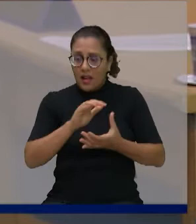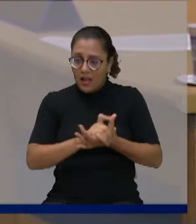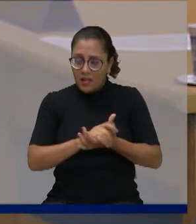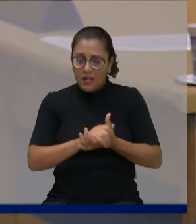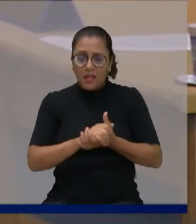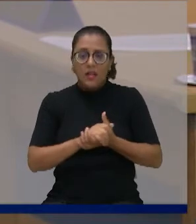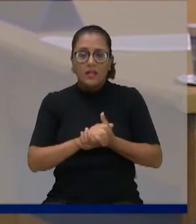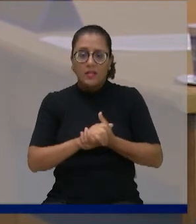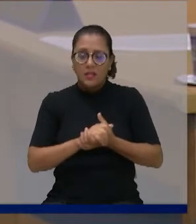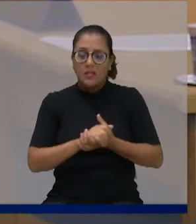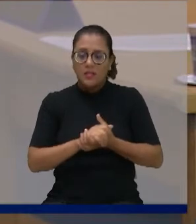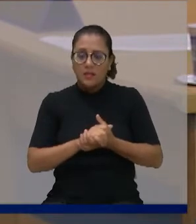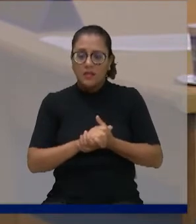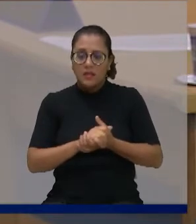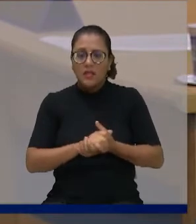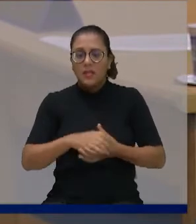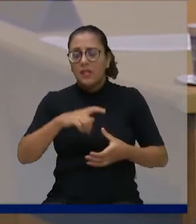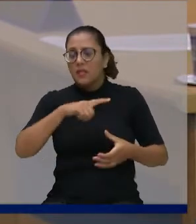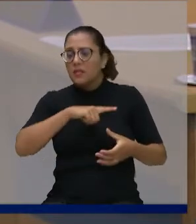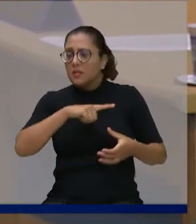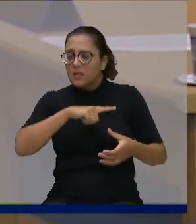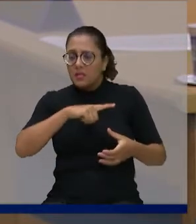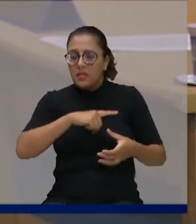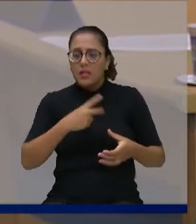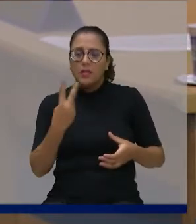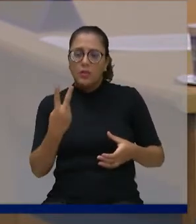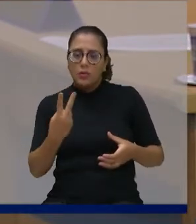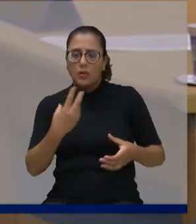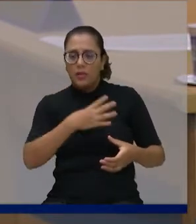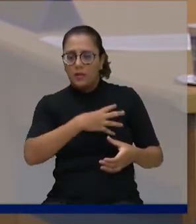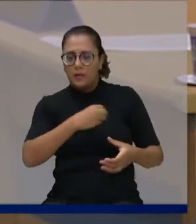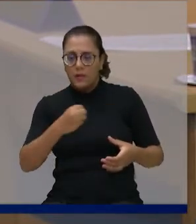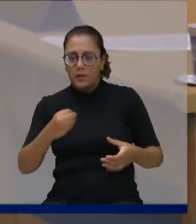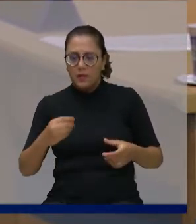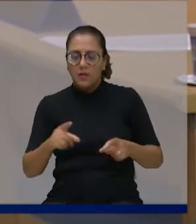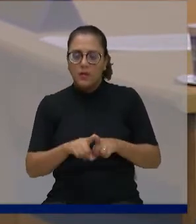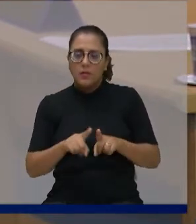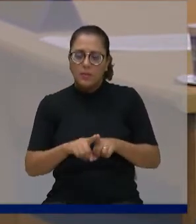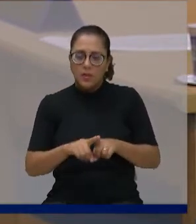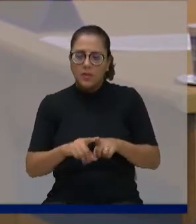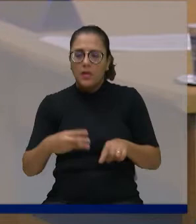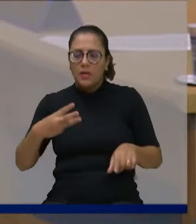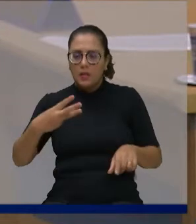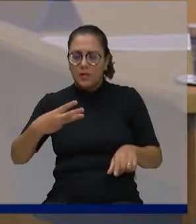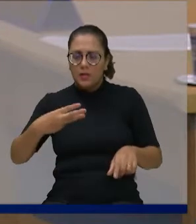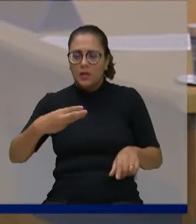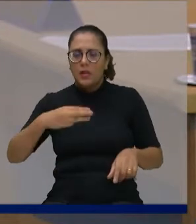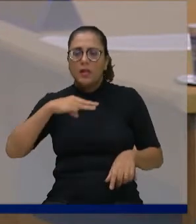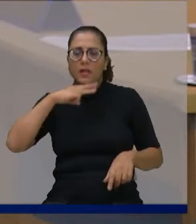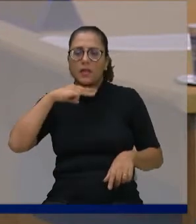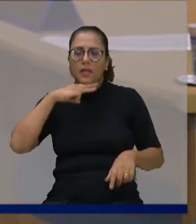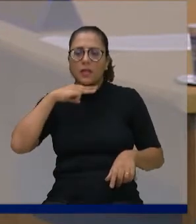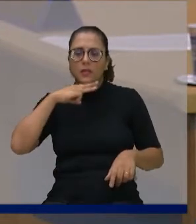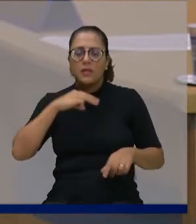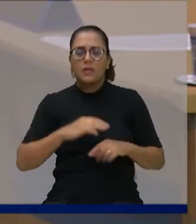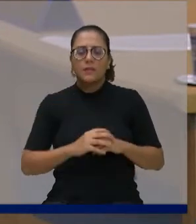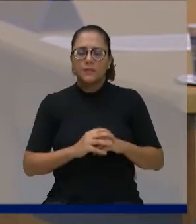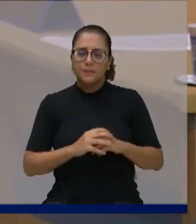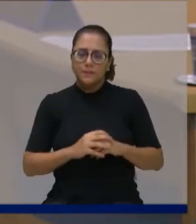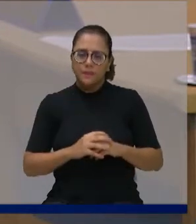filhos, Marcelo e Maurício, e três netos, Cauã, Letícia e Luísa.